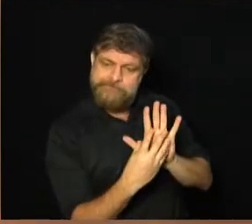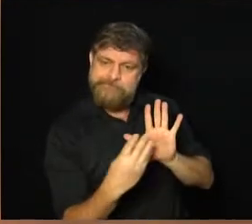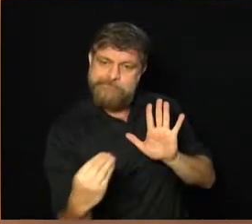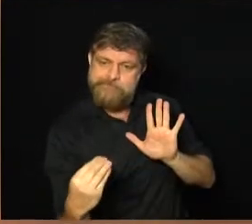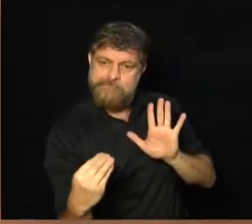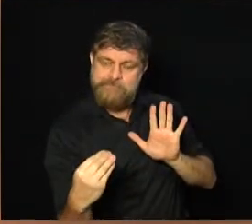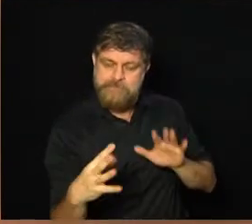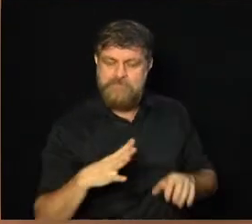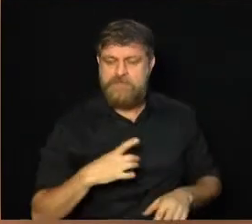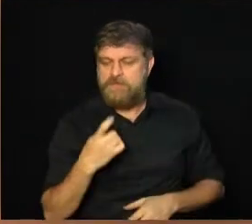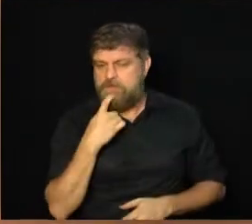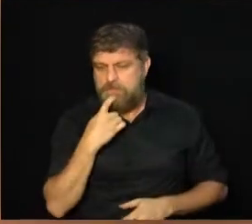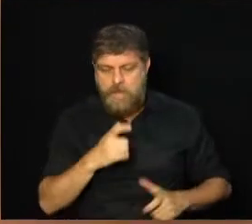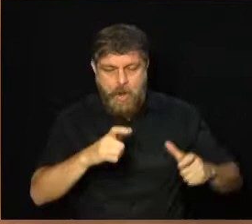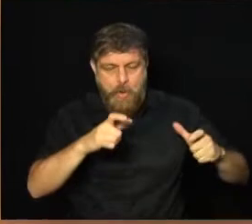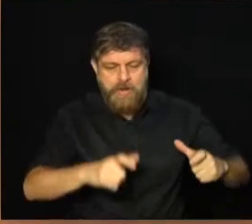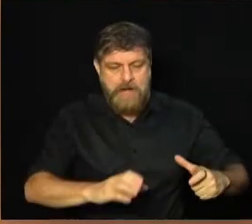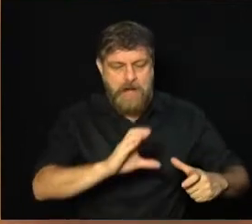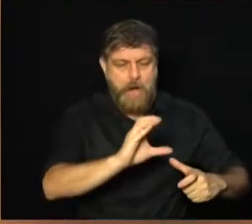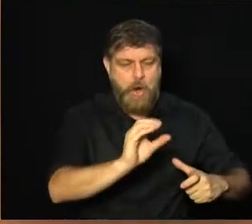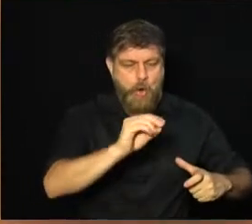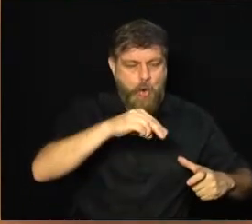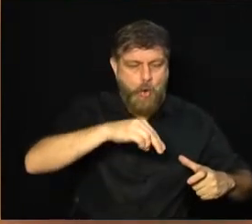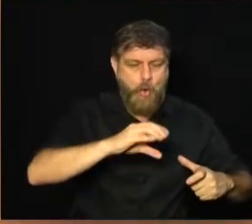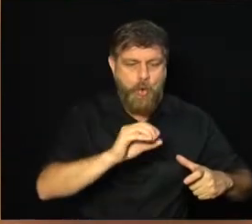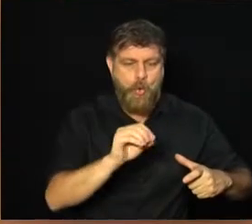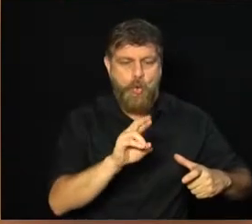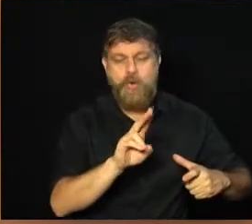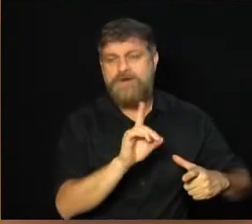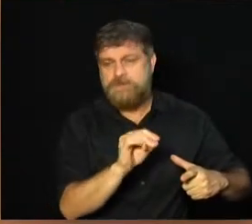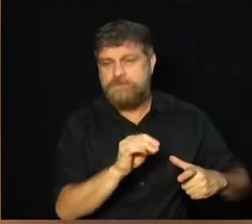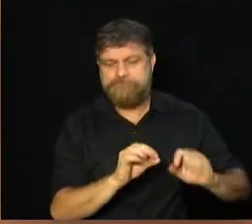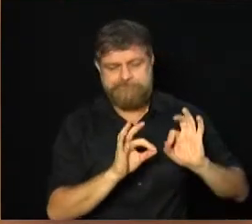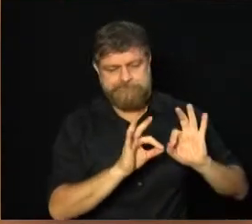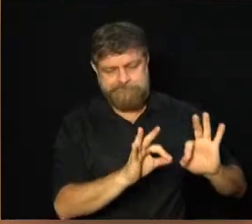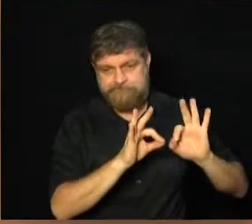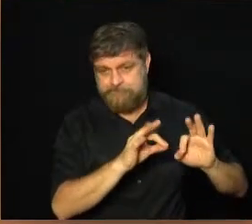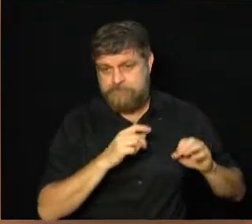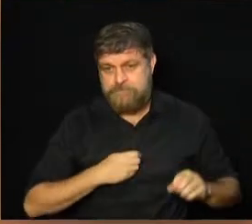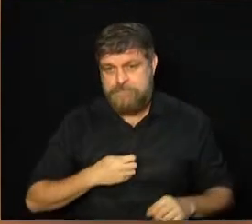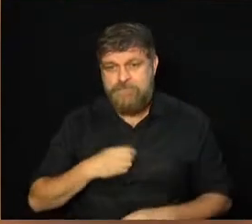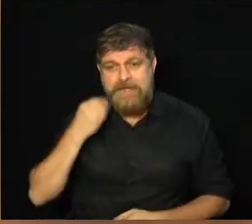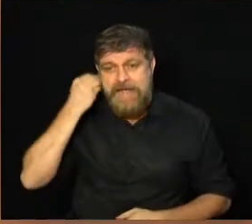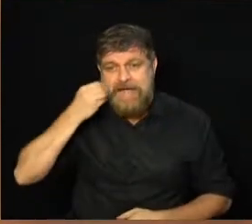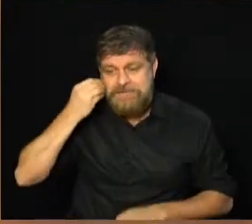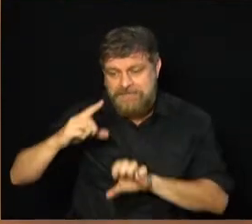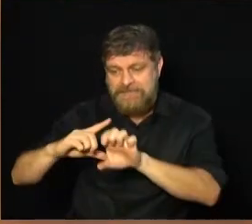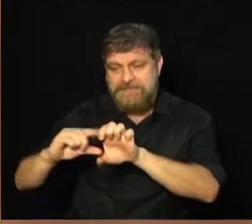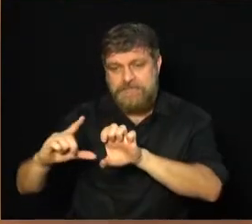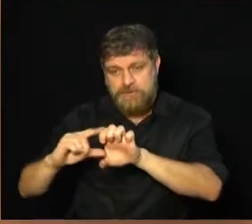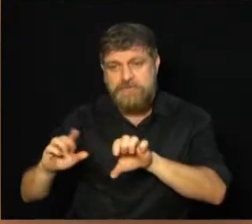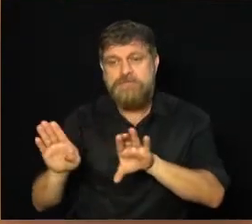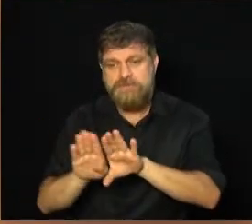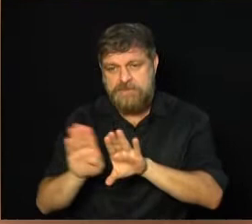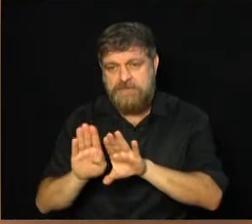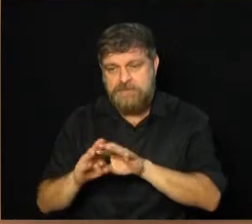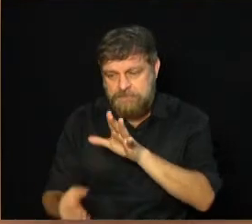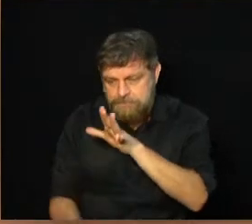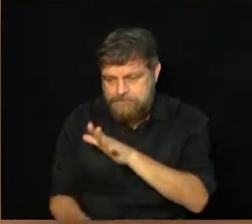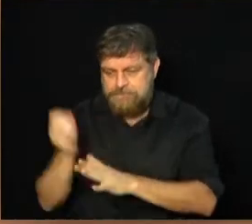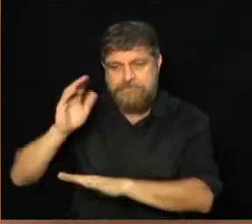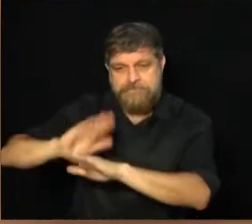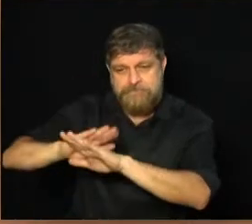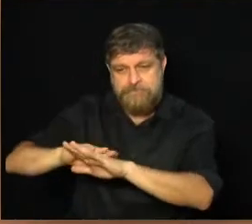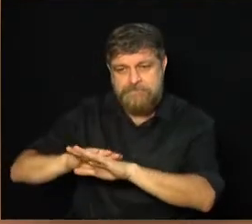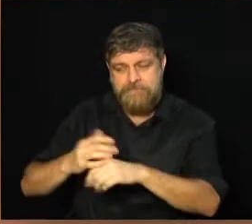O Espaço Concórdia é fruto disso, a experiência do EJA na região também é fruto disso, e a gente tem que